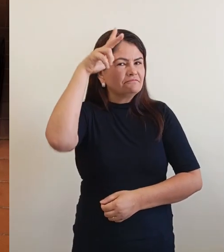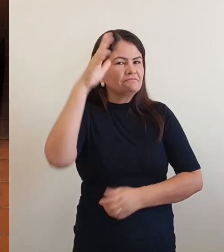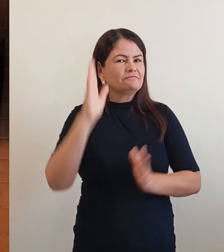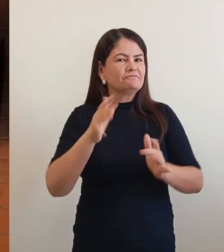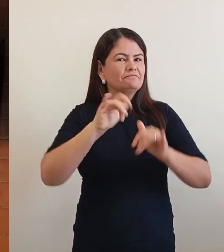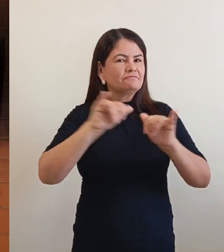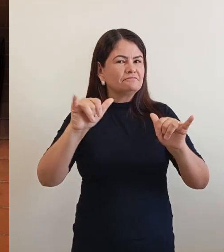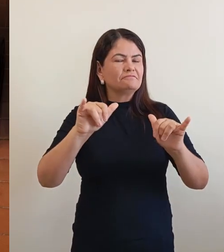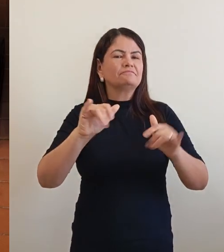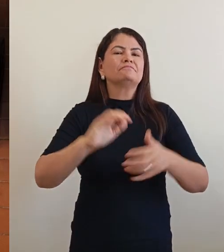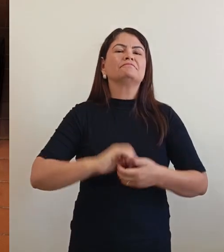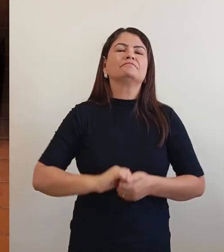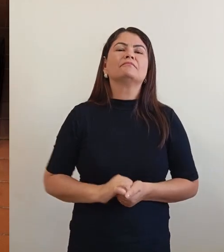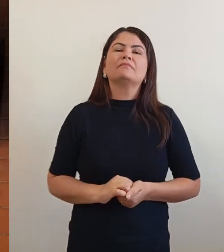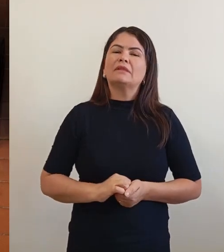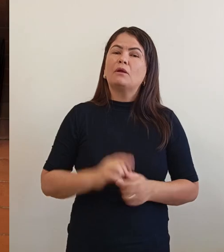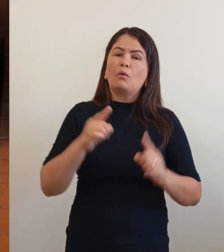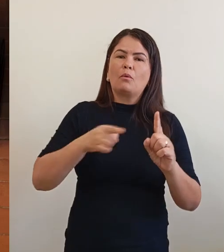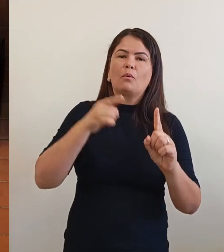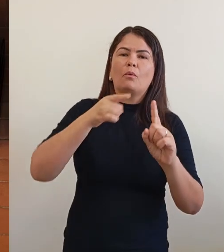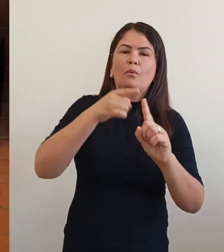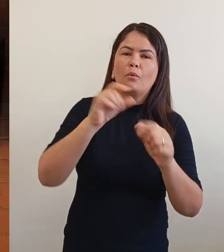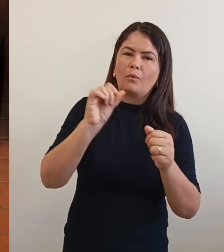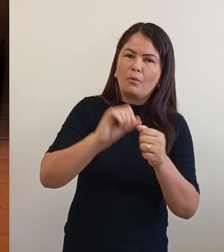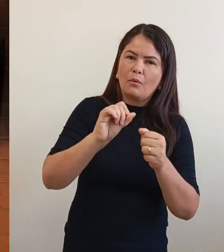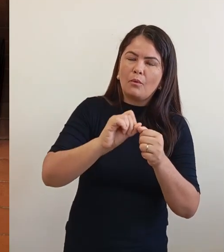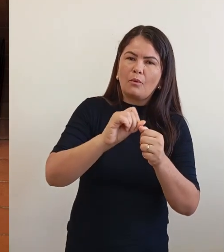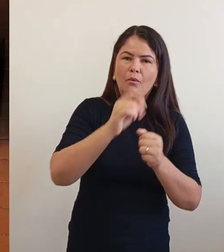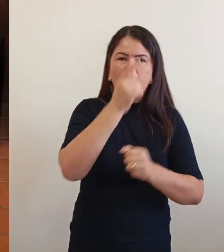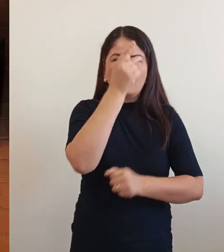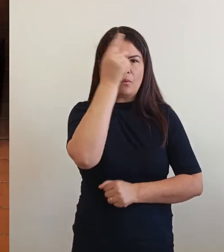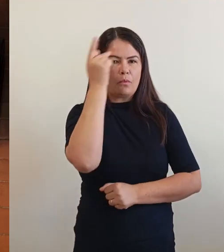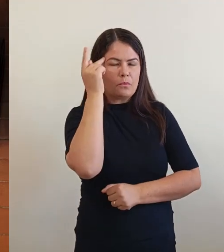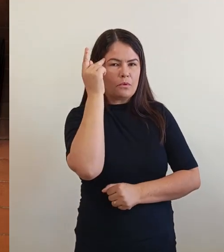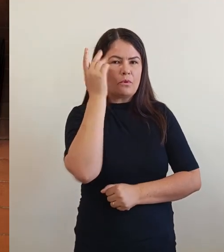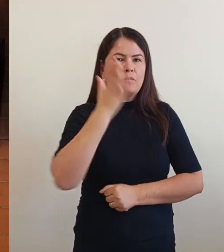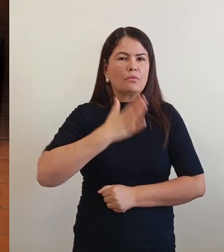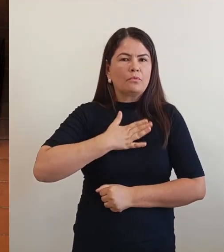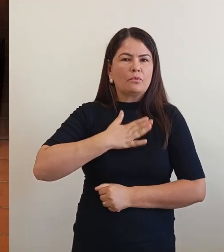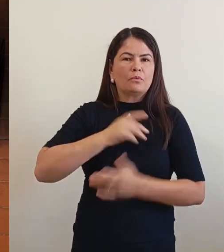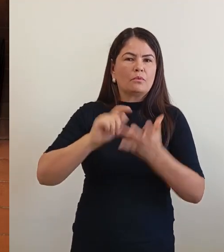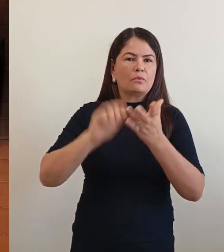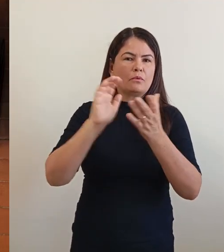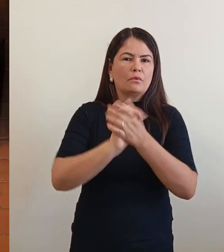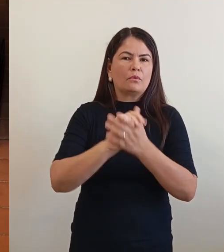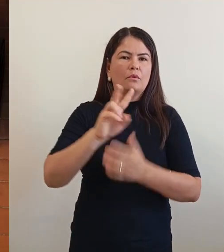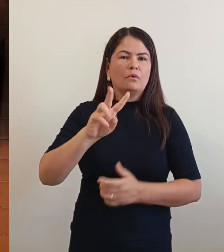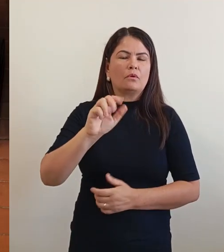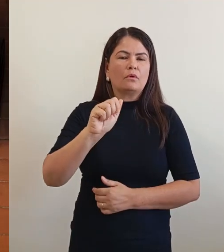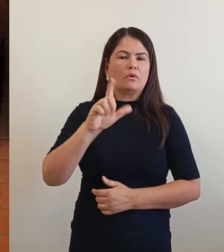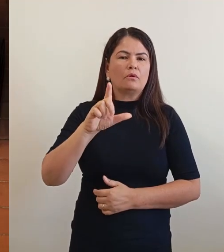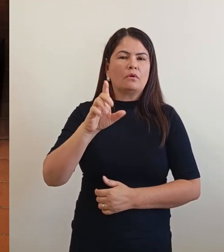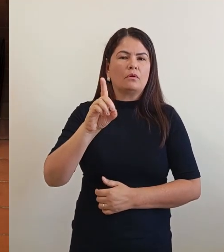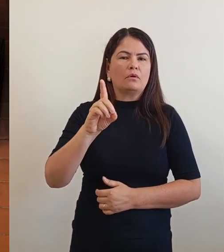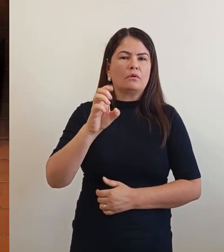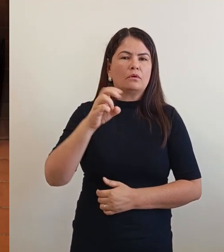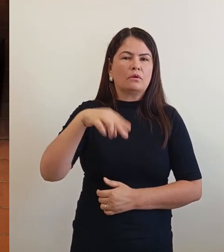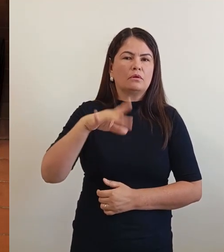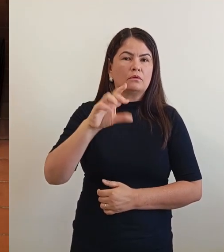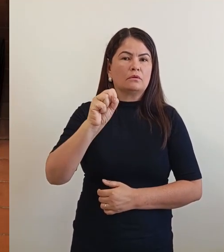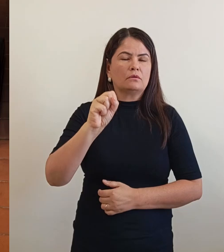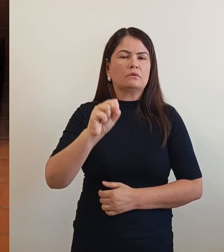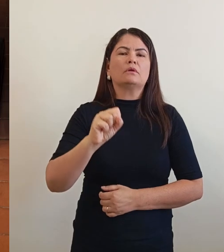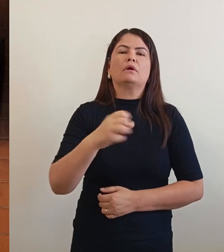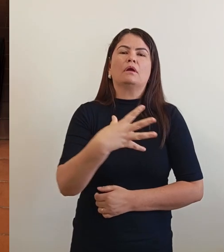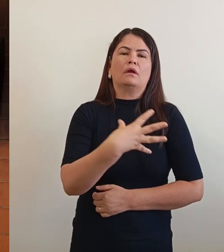tenho a minha esposa, Valdênis, está aqui presente, né? A filha, Ariel, Roberto, o filho da minha esposa está